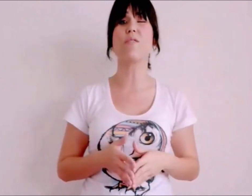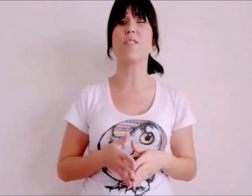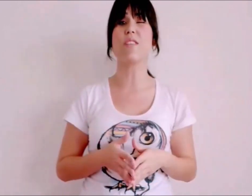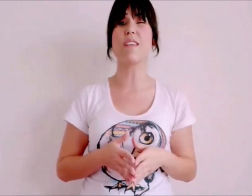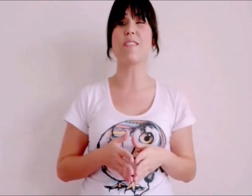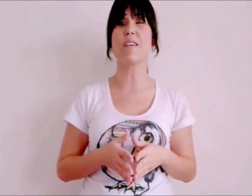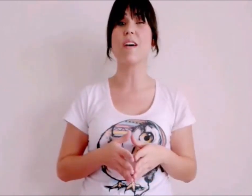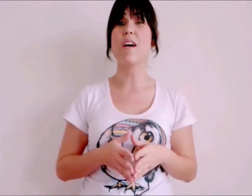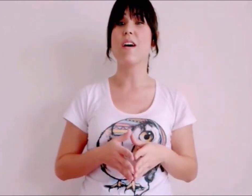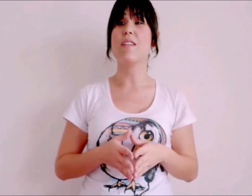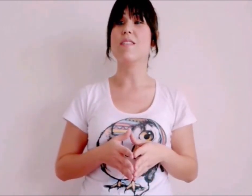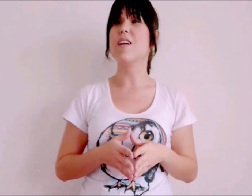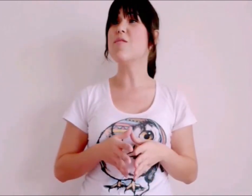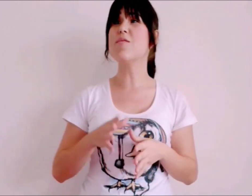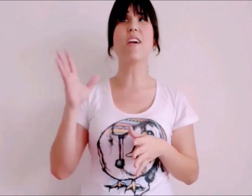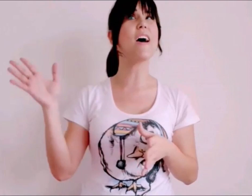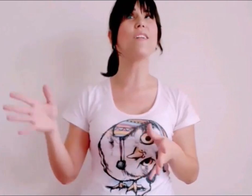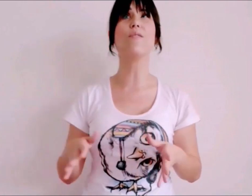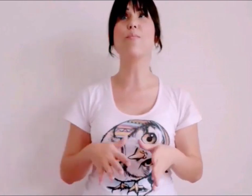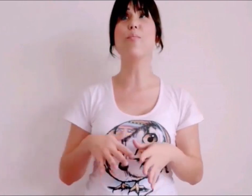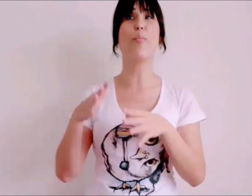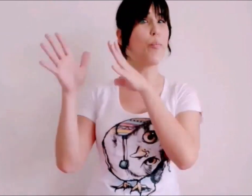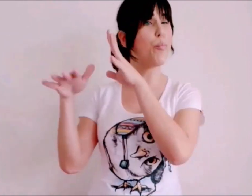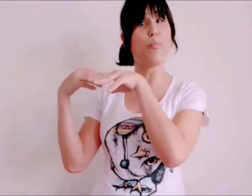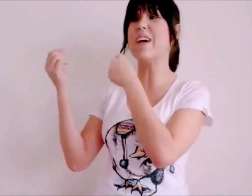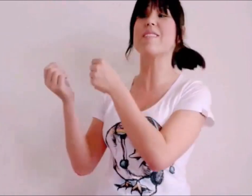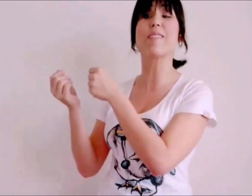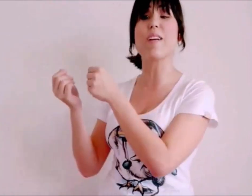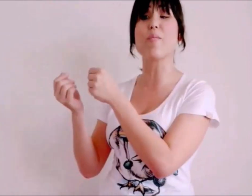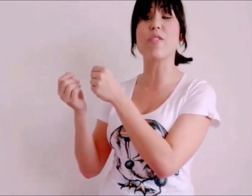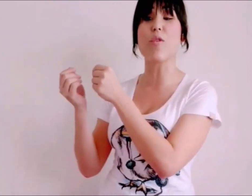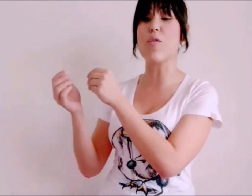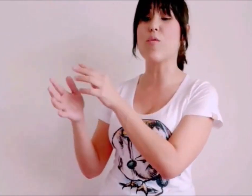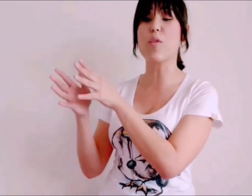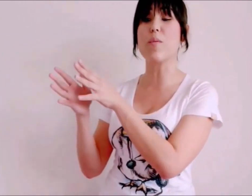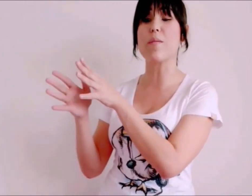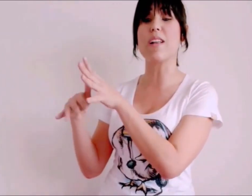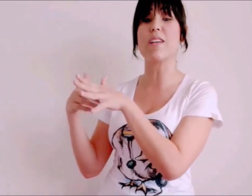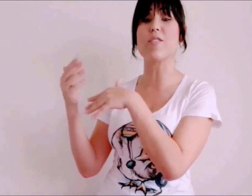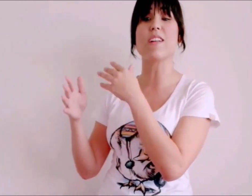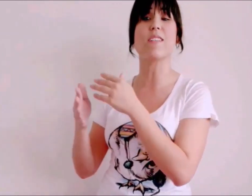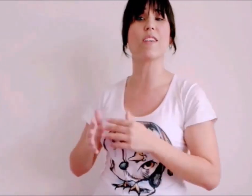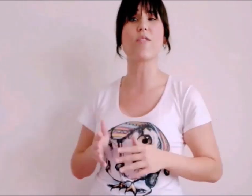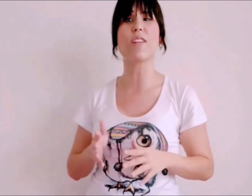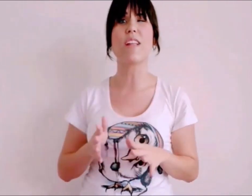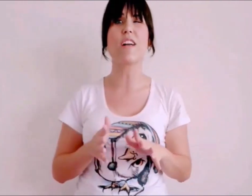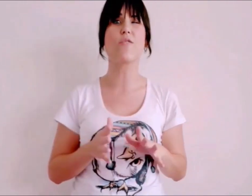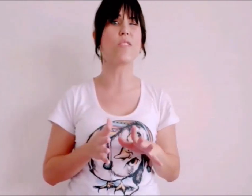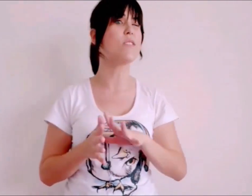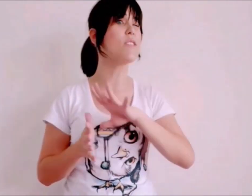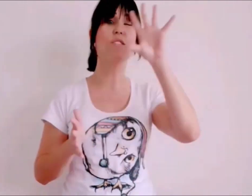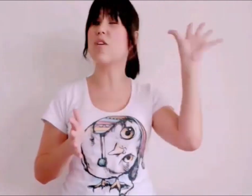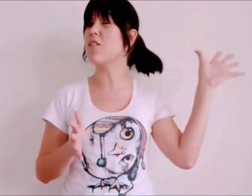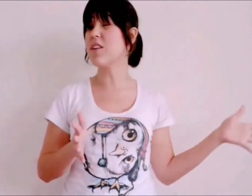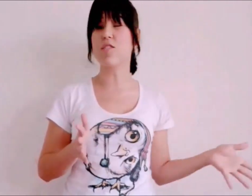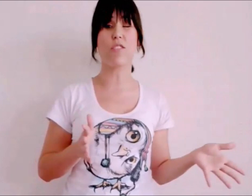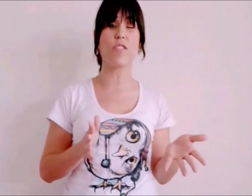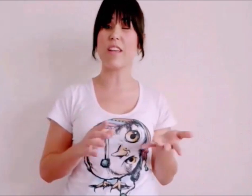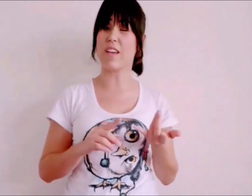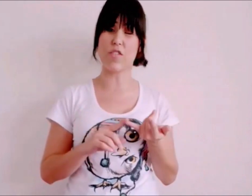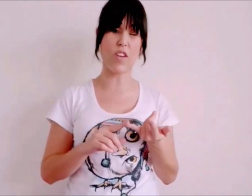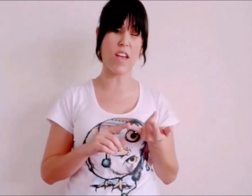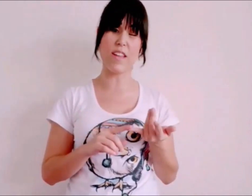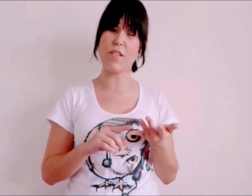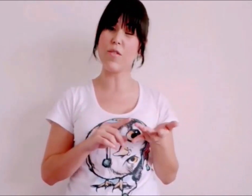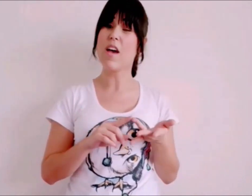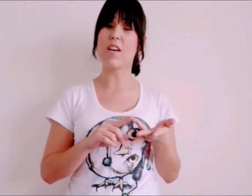pessoas com deficiência não vieram necessariamente com algum problema relacionado à sexualidade, vocês ignoram que a